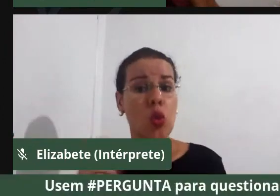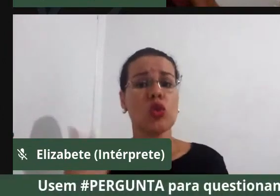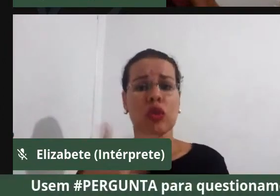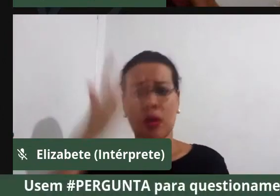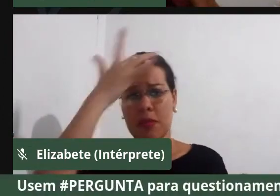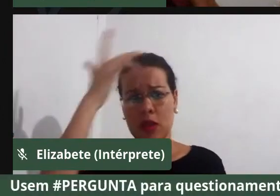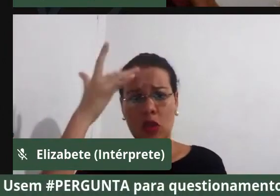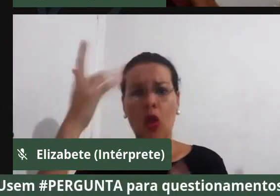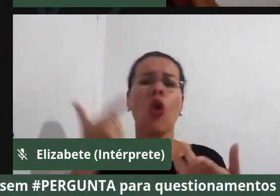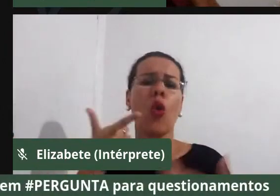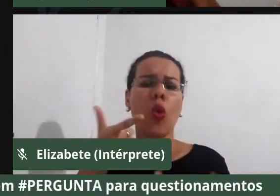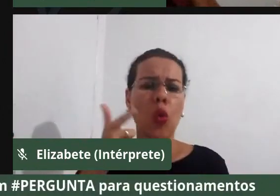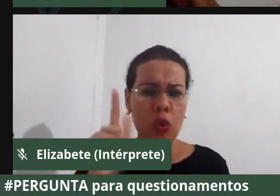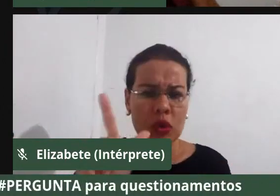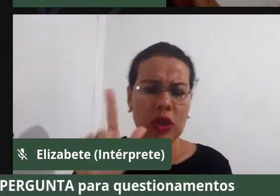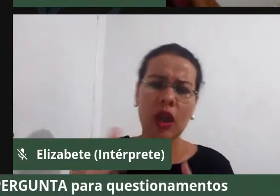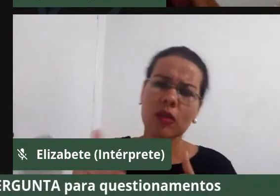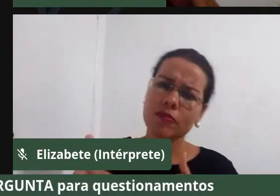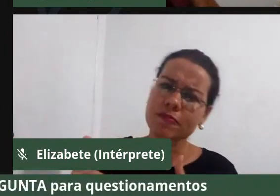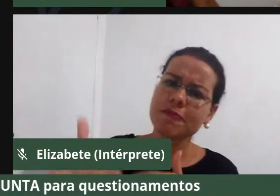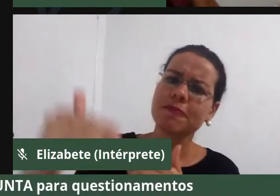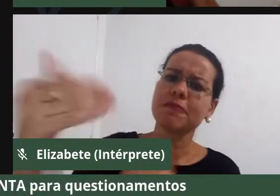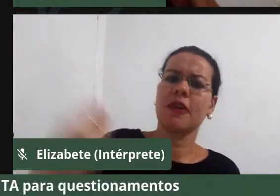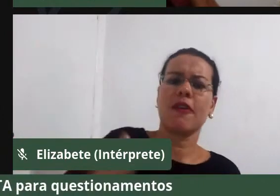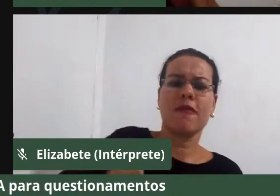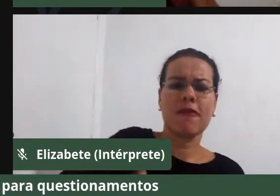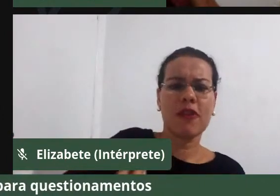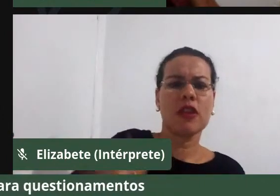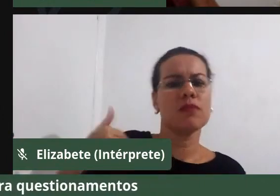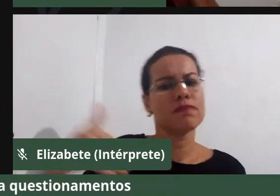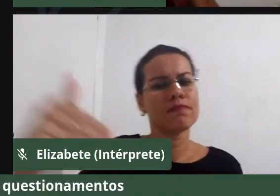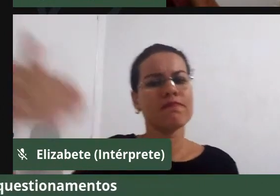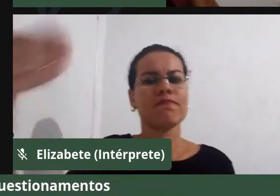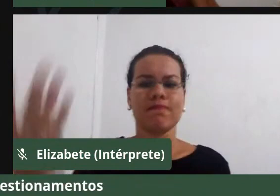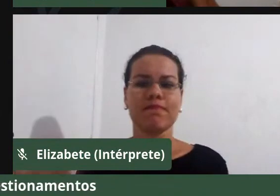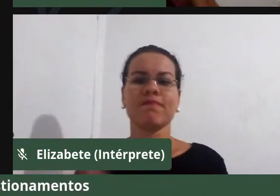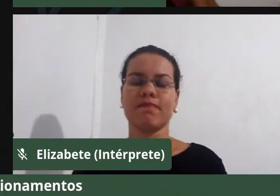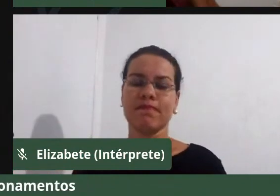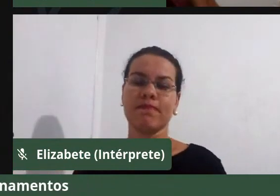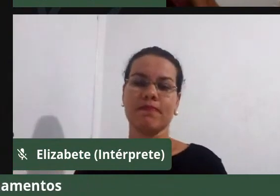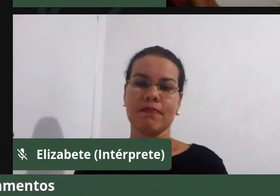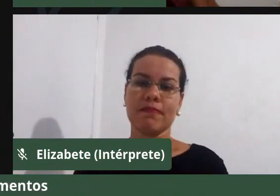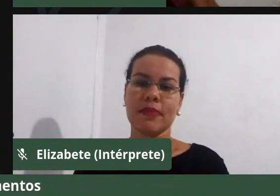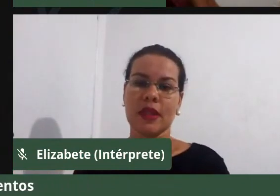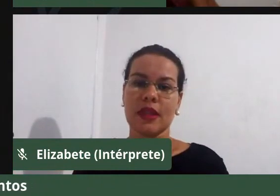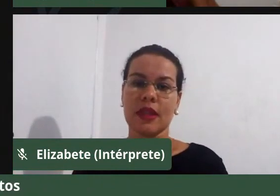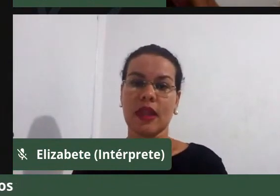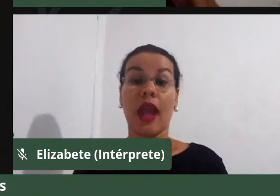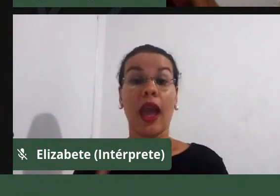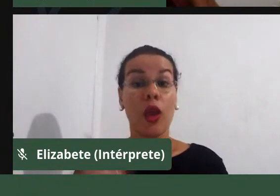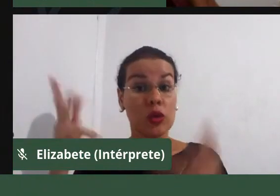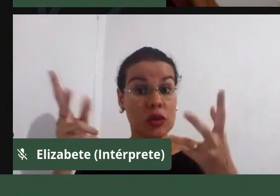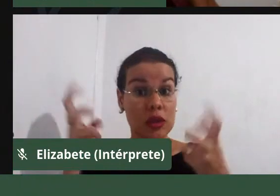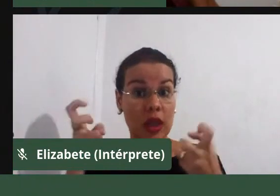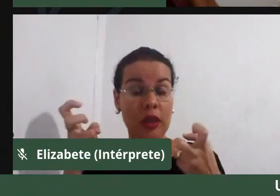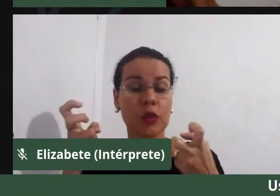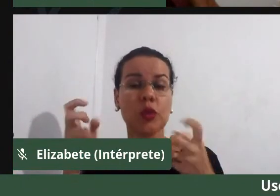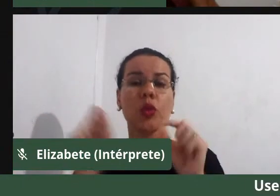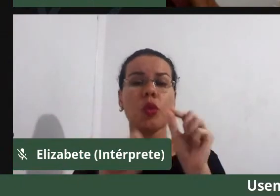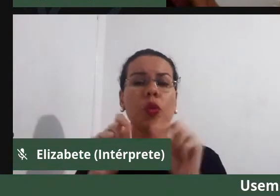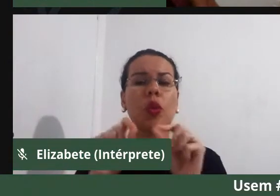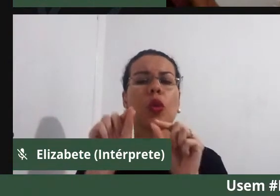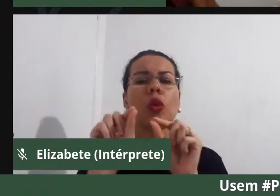consegue sobreviver em meio a tudo isso, né, e aí eu trago, trago um pouco dos